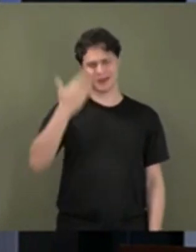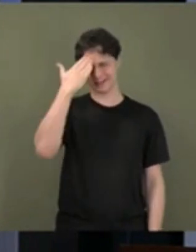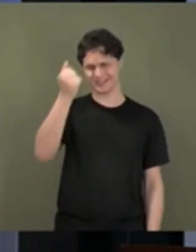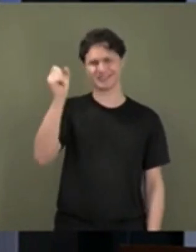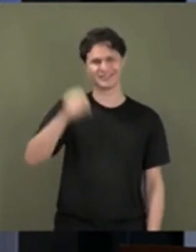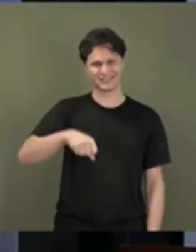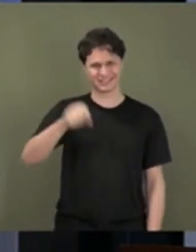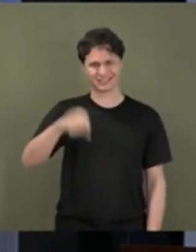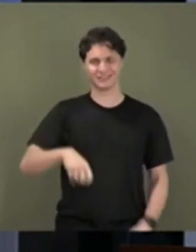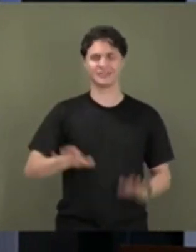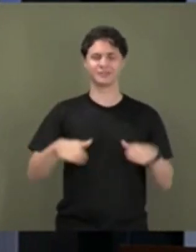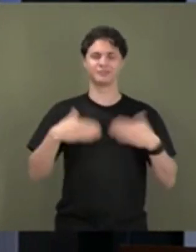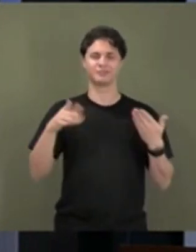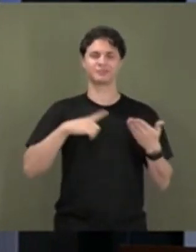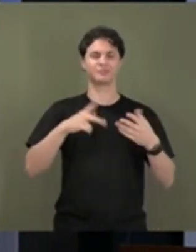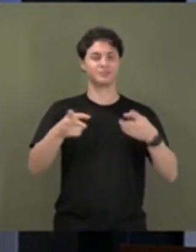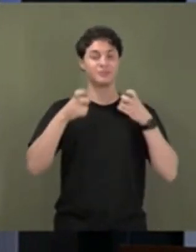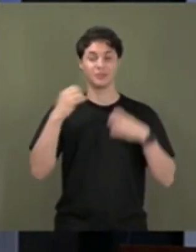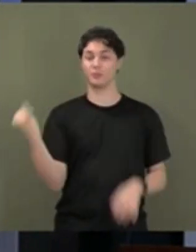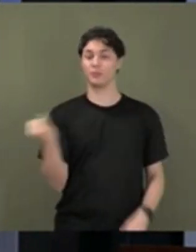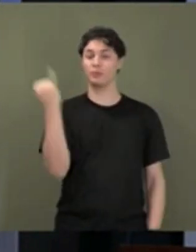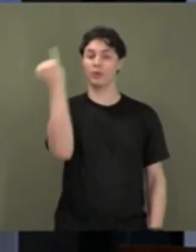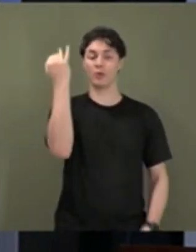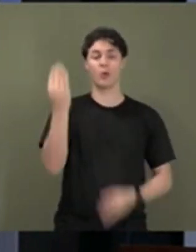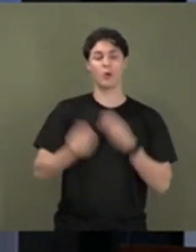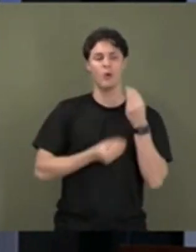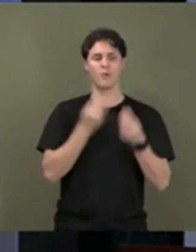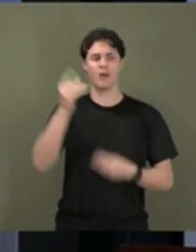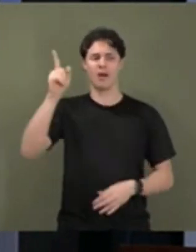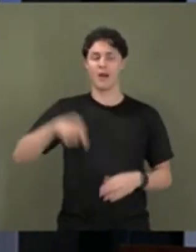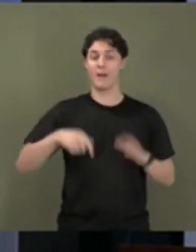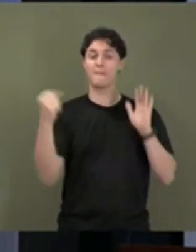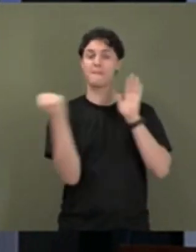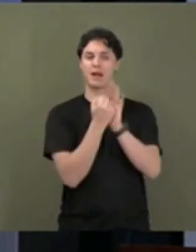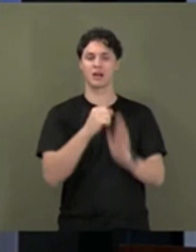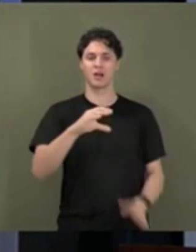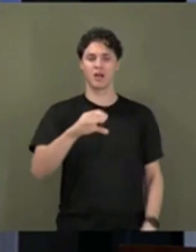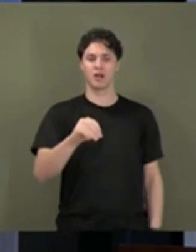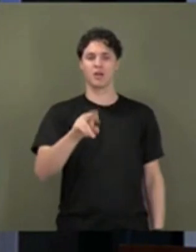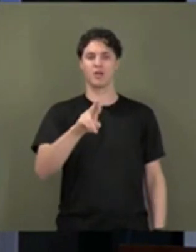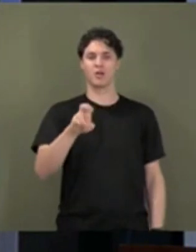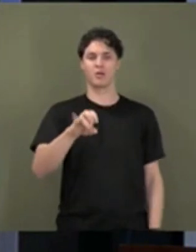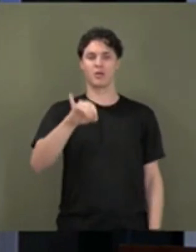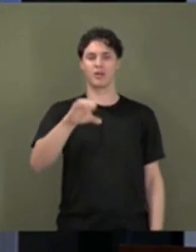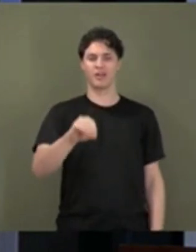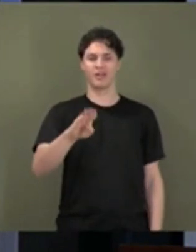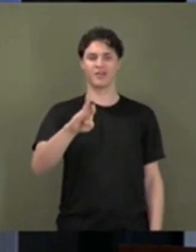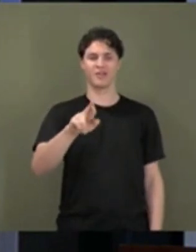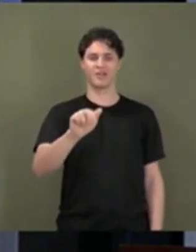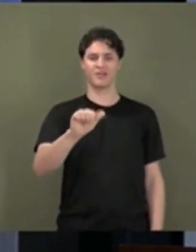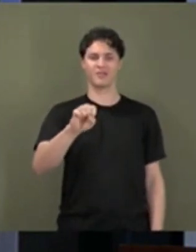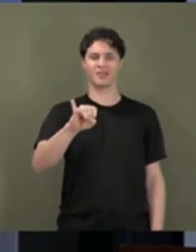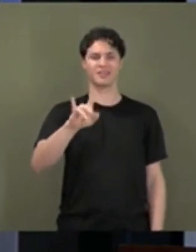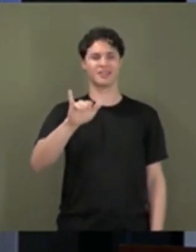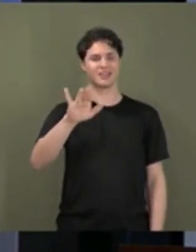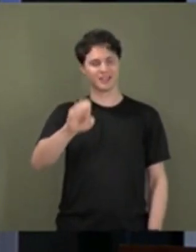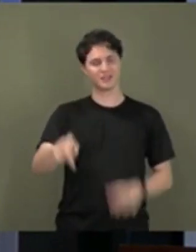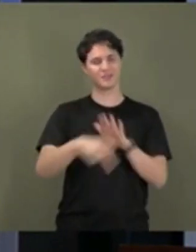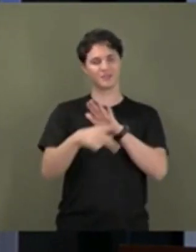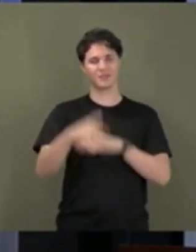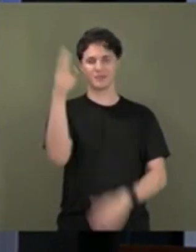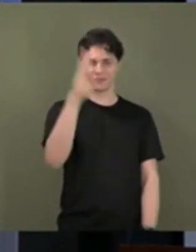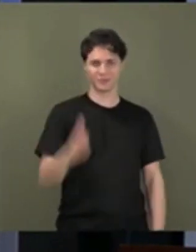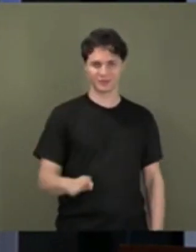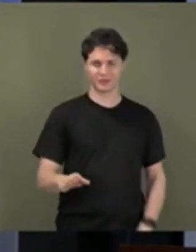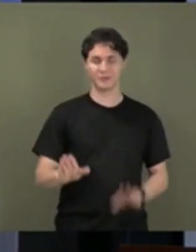a importância que a marca Correio Brasiliense representa para a imprensa brasileira.